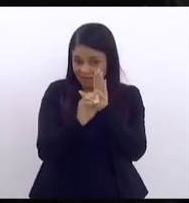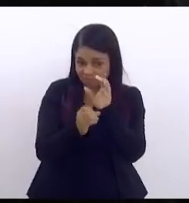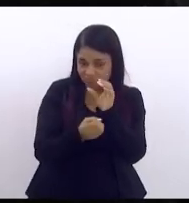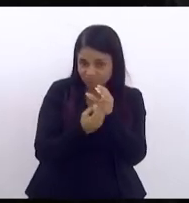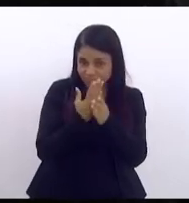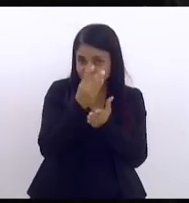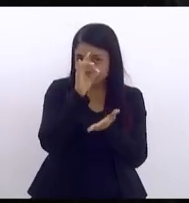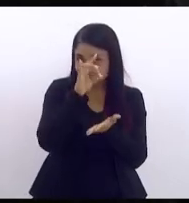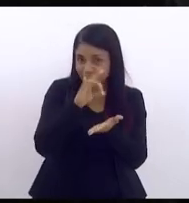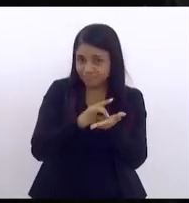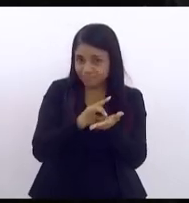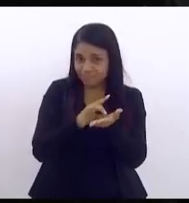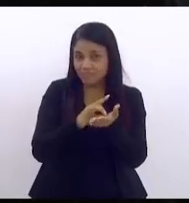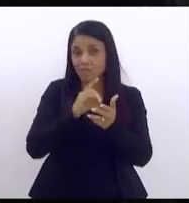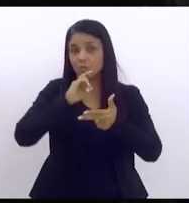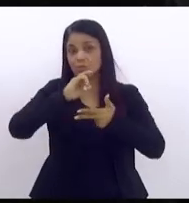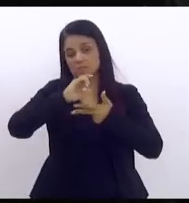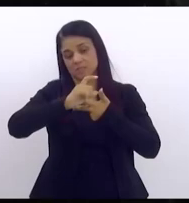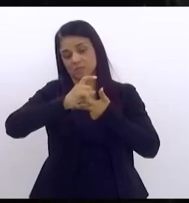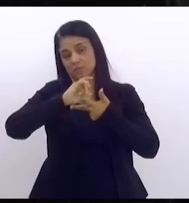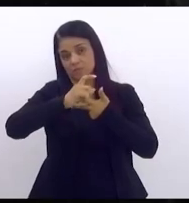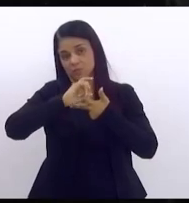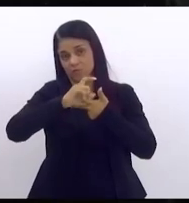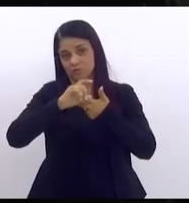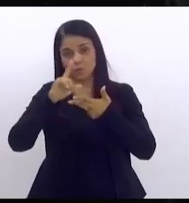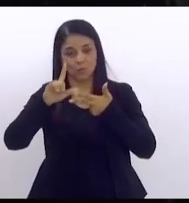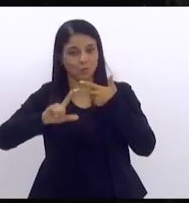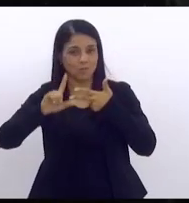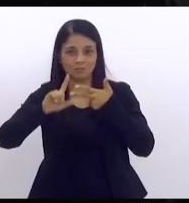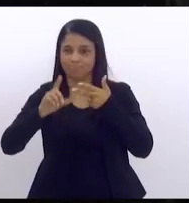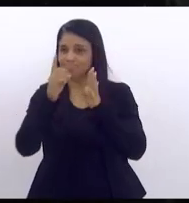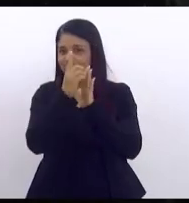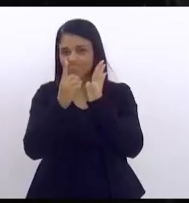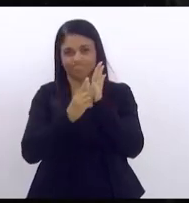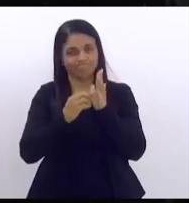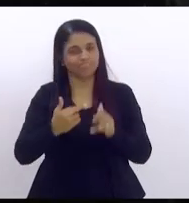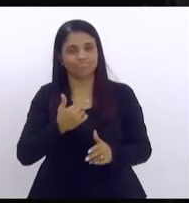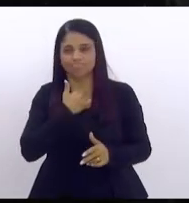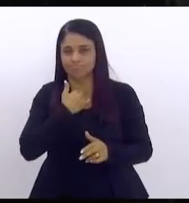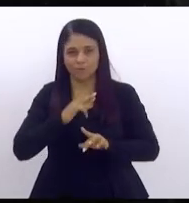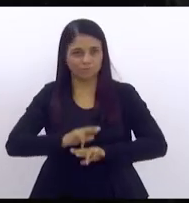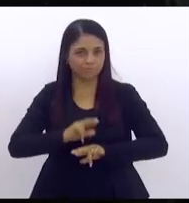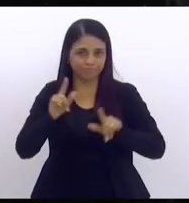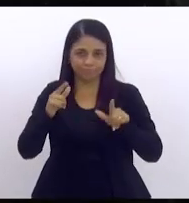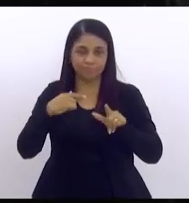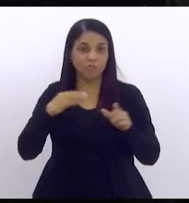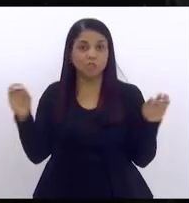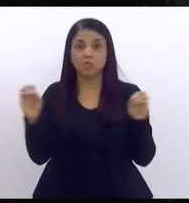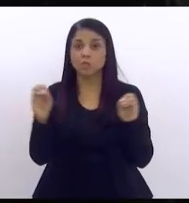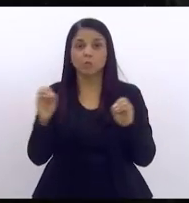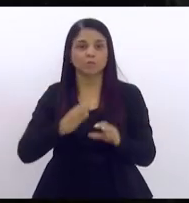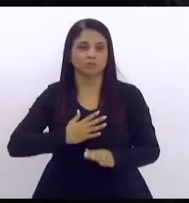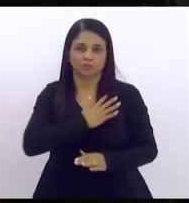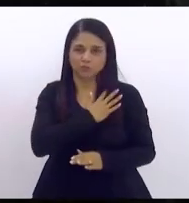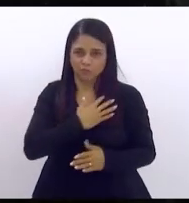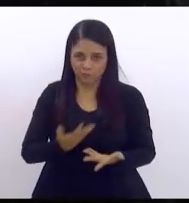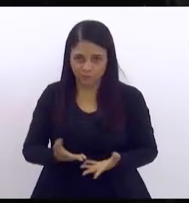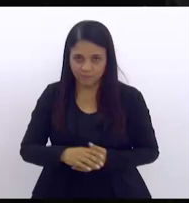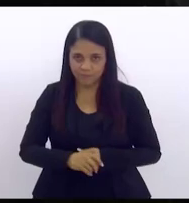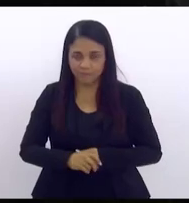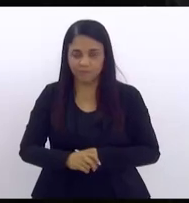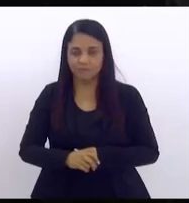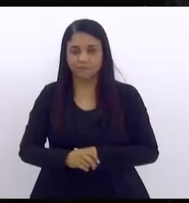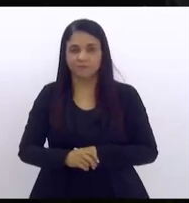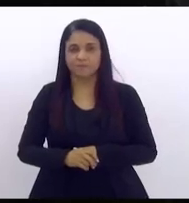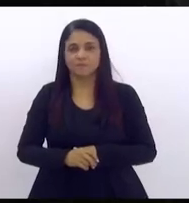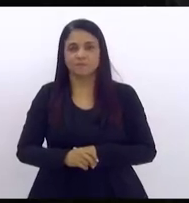é do executivo legislativo não faz decreto lei em nenhuma ditadura que